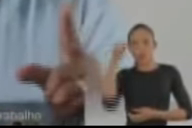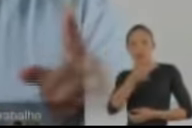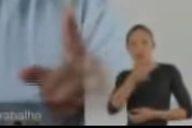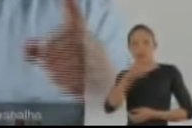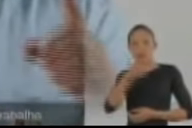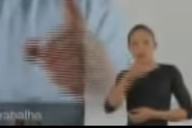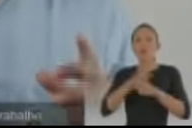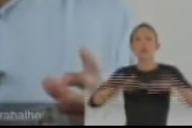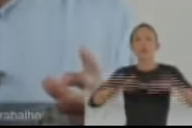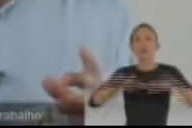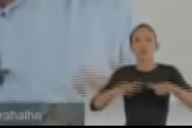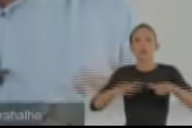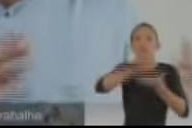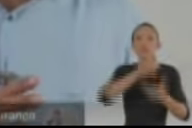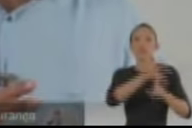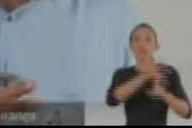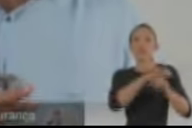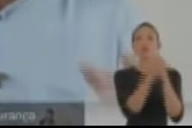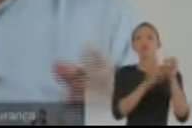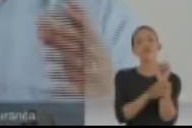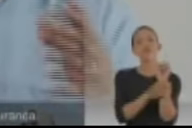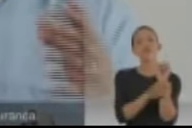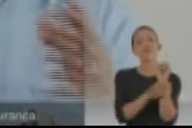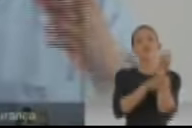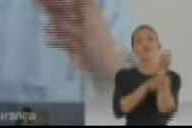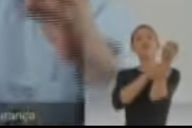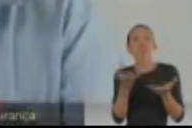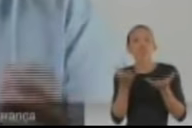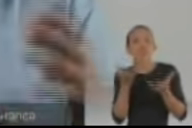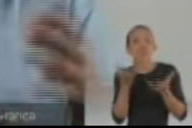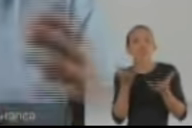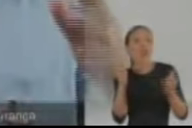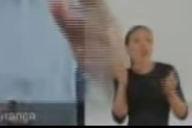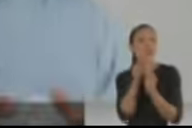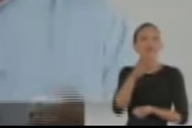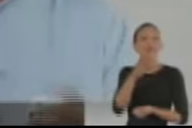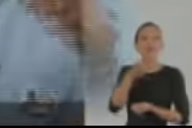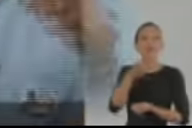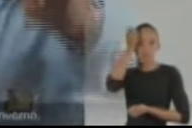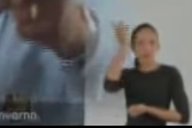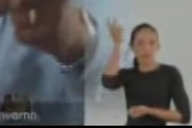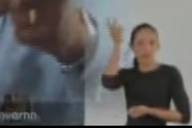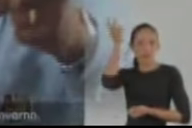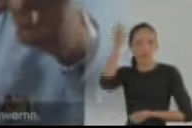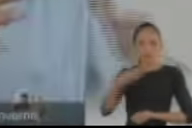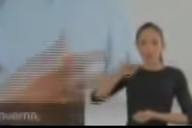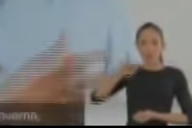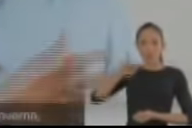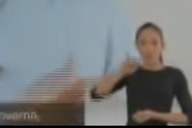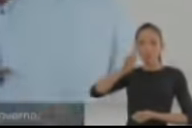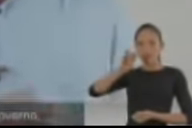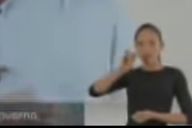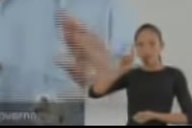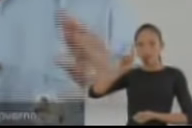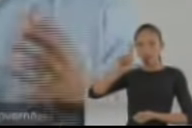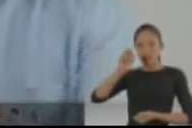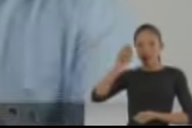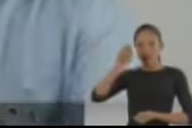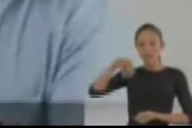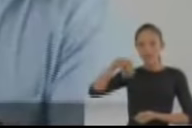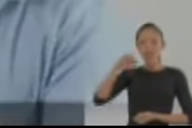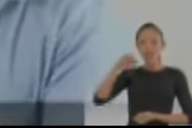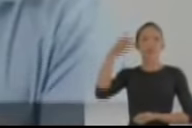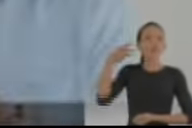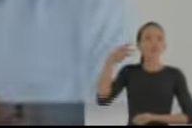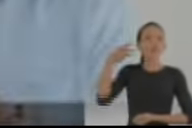Mato Grosso, há mais de 28 anos trabalha em defesa da comunidade através da segurança e da cidadania. Quero junto de vocês, com Eric no governo, Adilto e